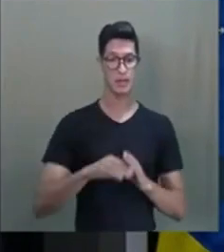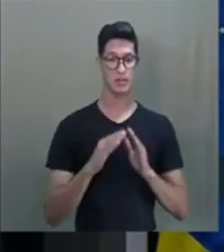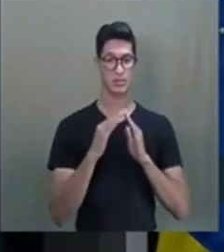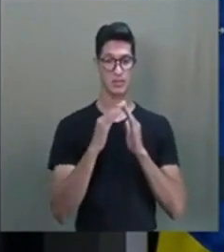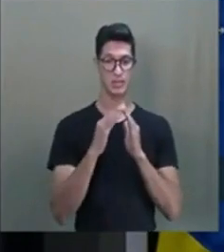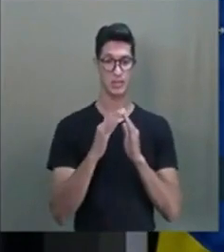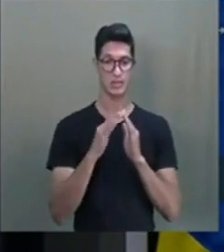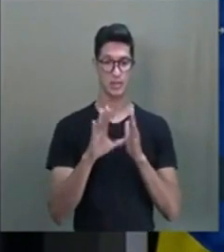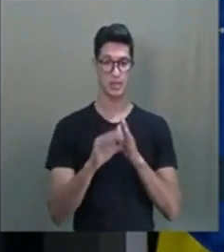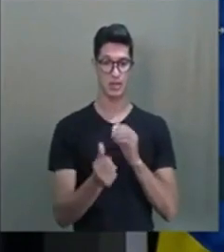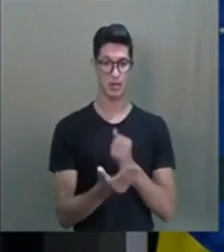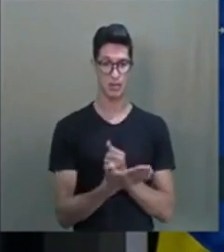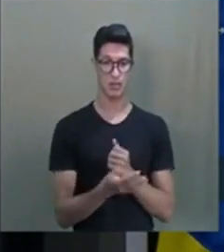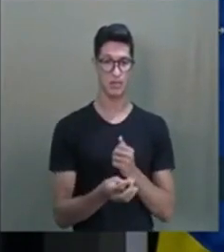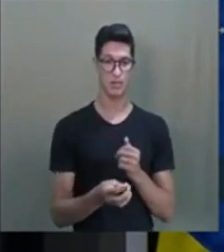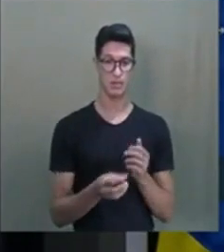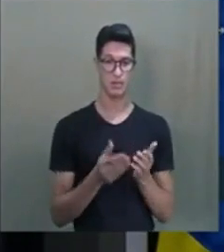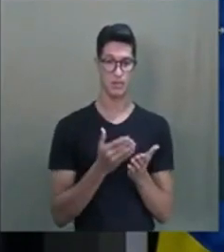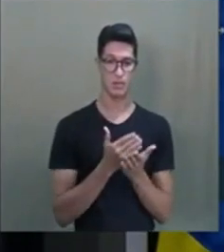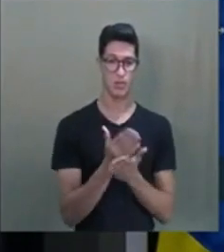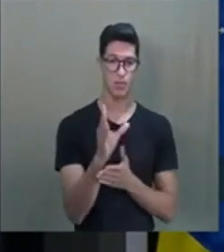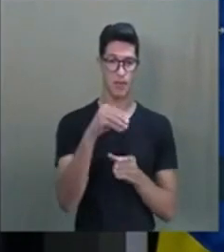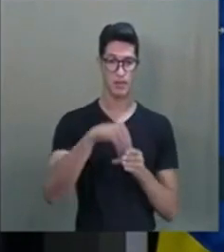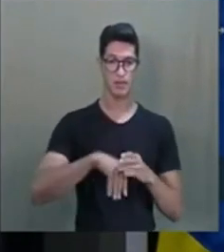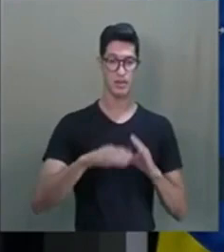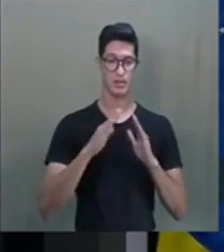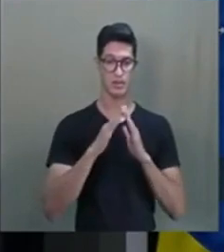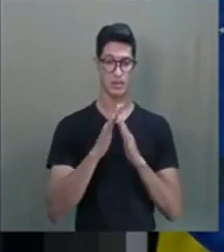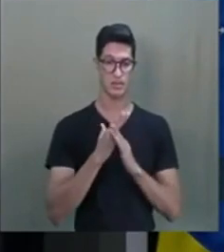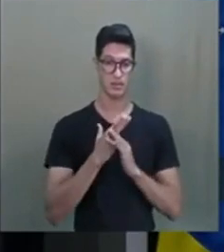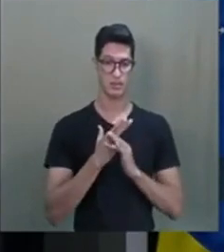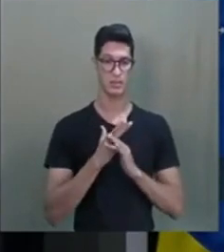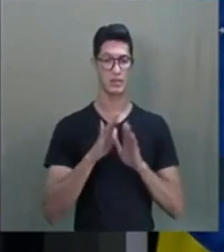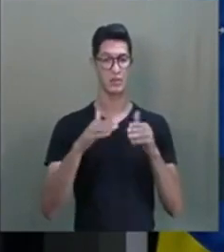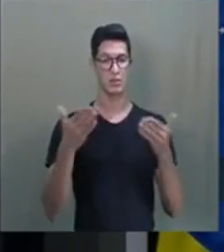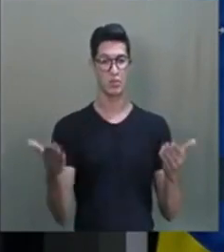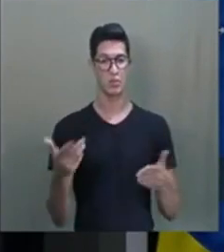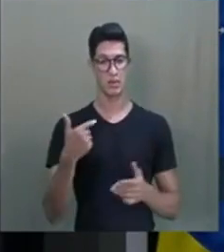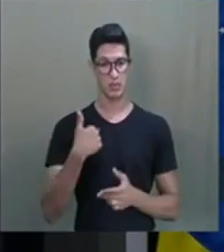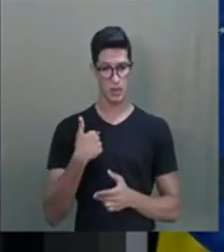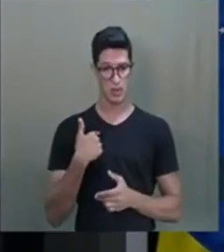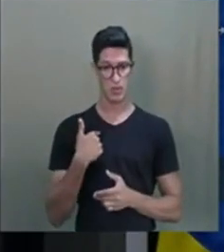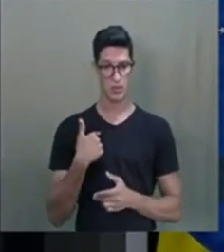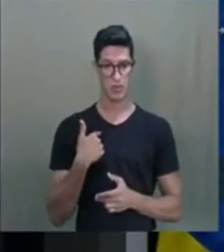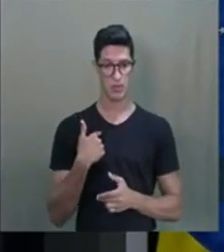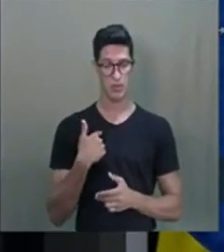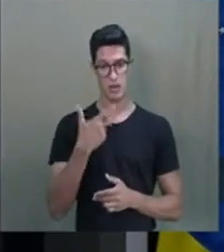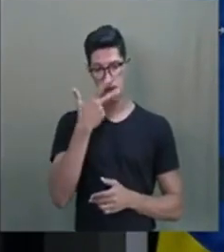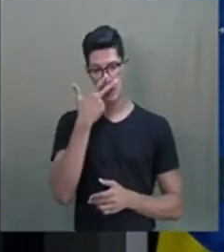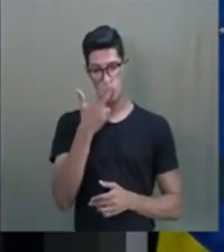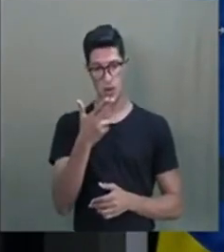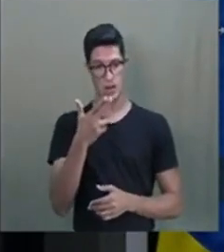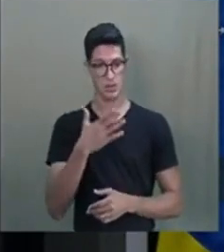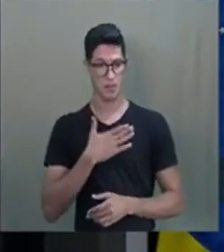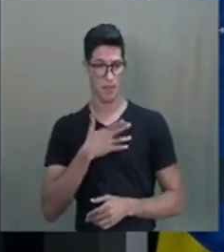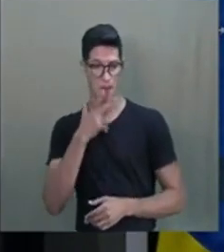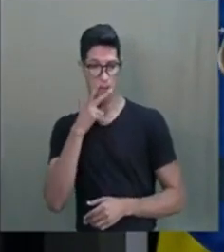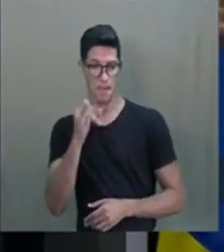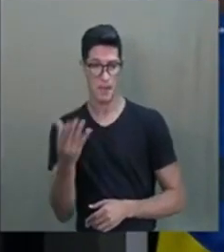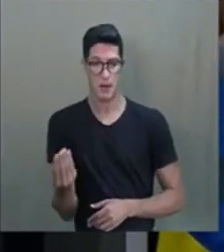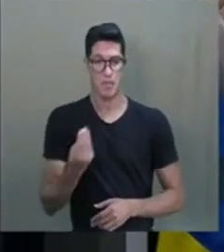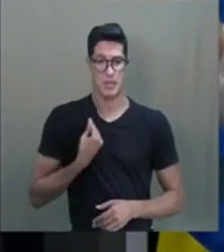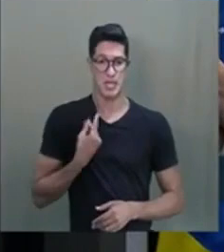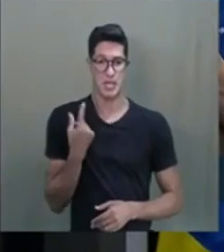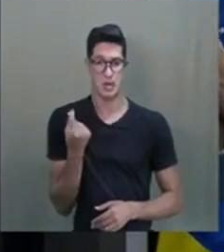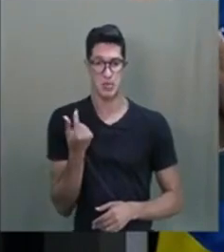A corrupção começa dentro de casa. Quando eu acho que o meu pai não me deu